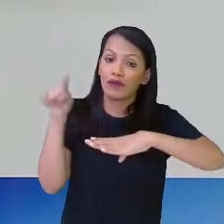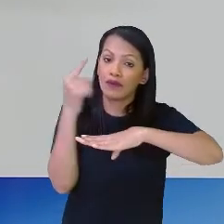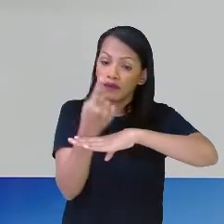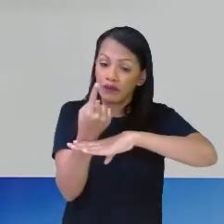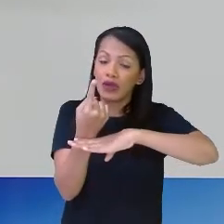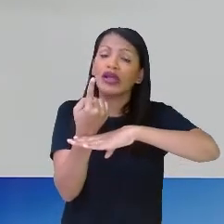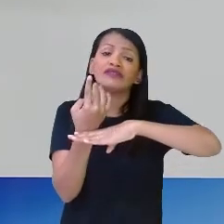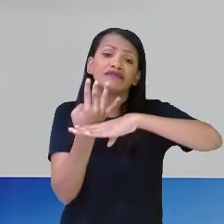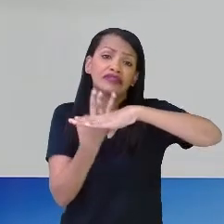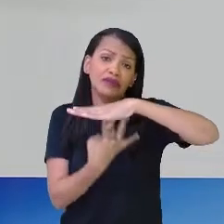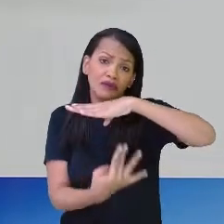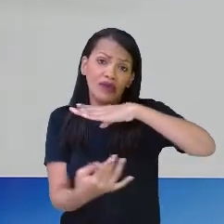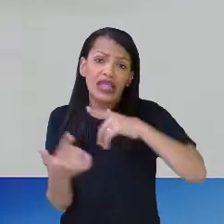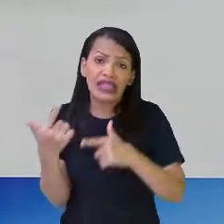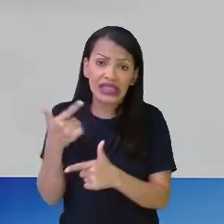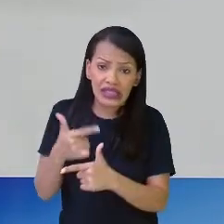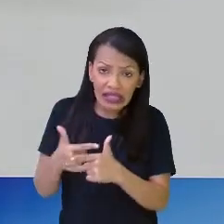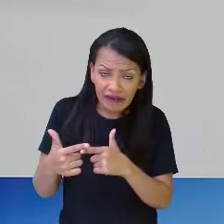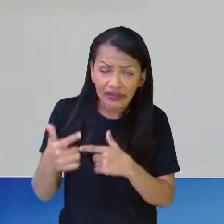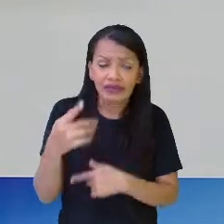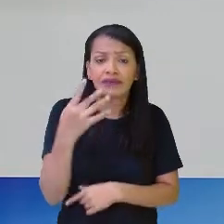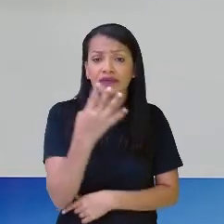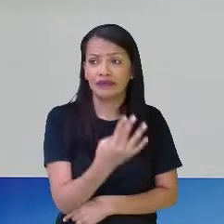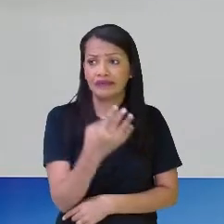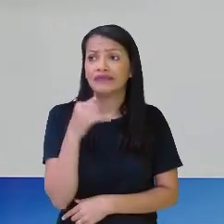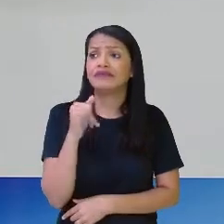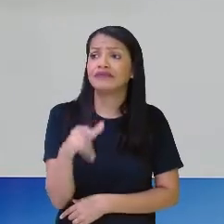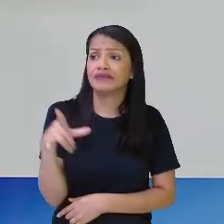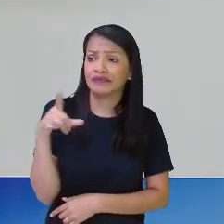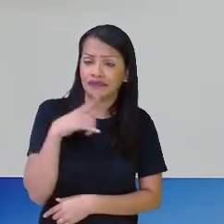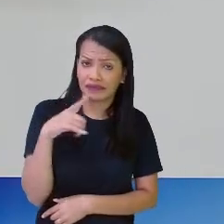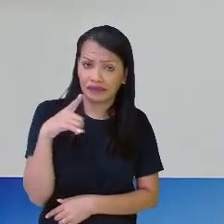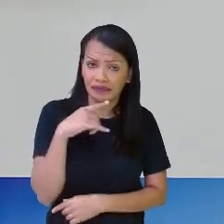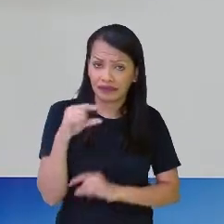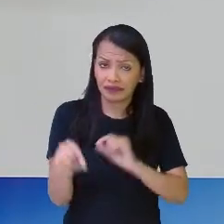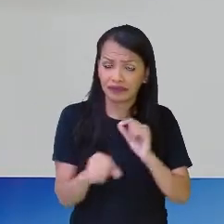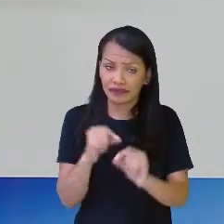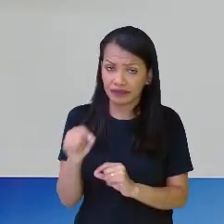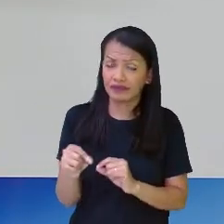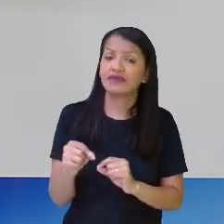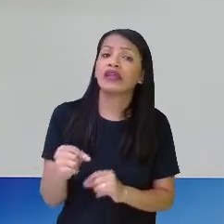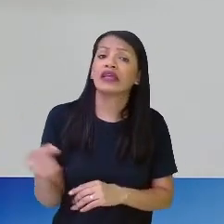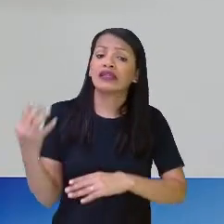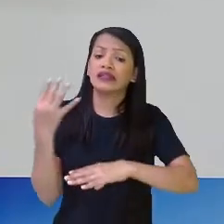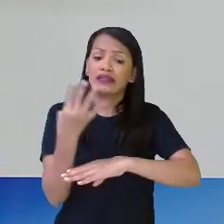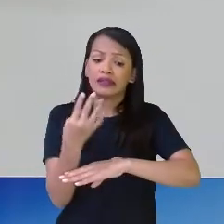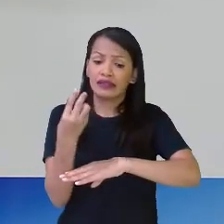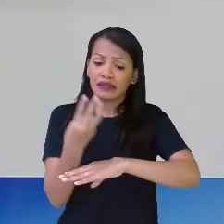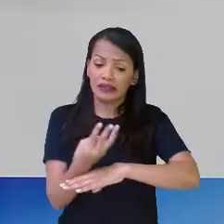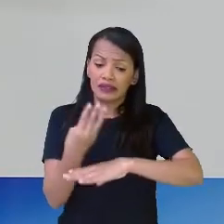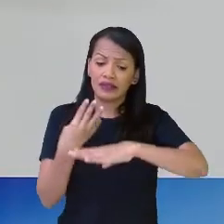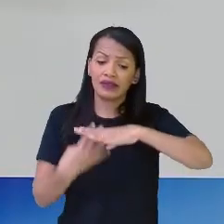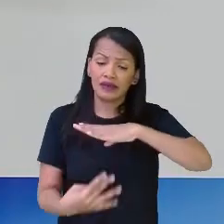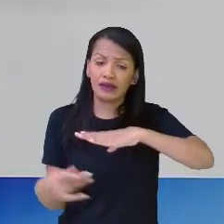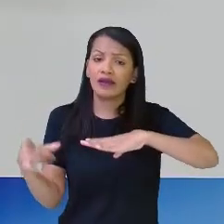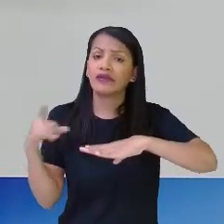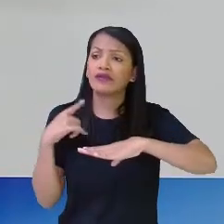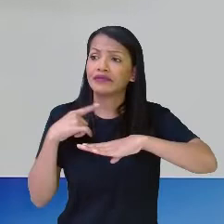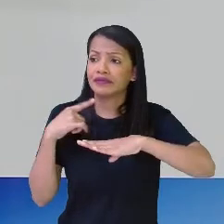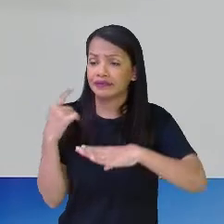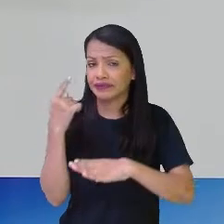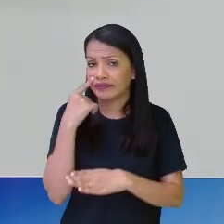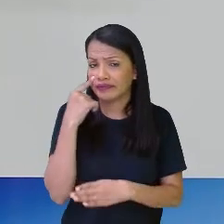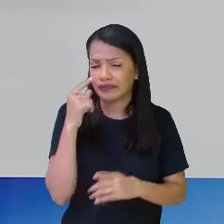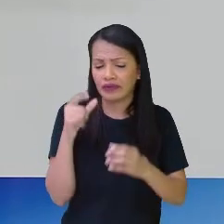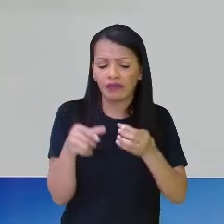4 partes. Se eu peguei 3 quartos da xícara de óleo, é como se eu tivesse uma xícara, a